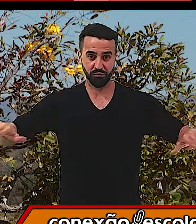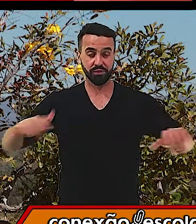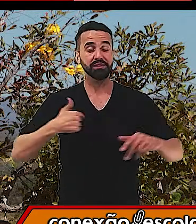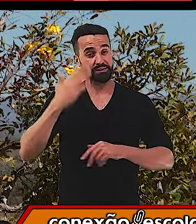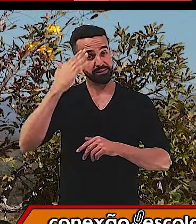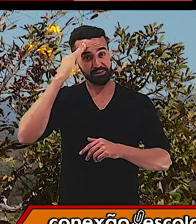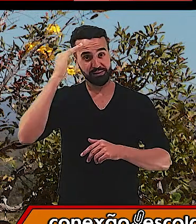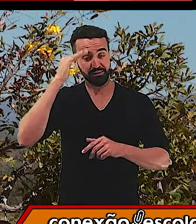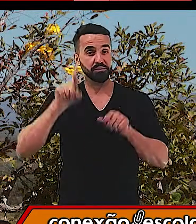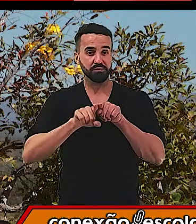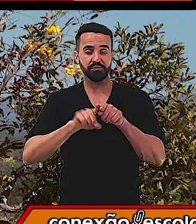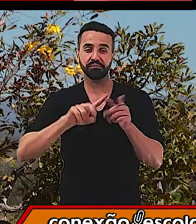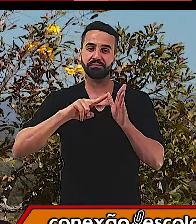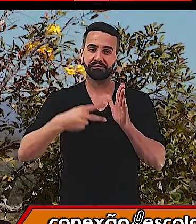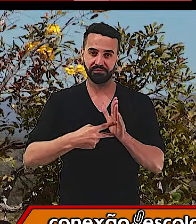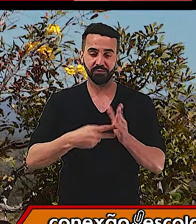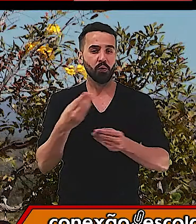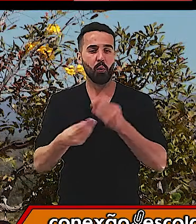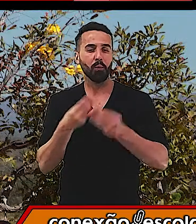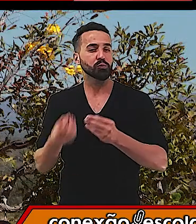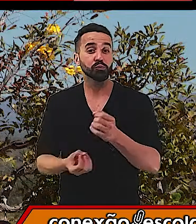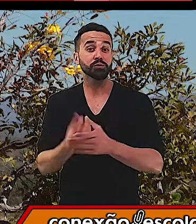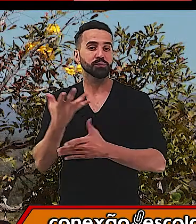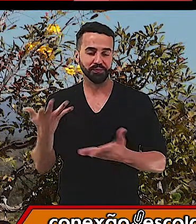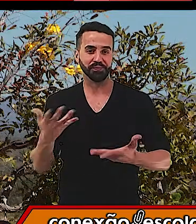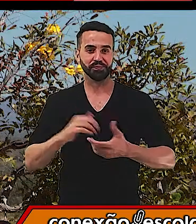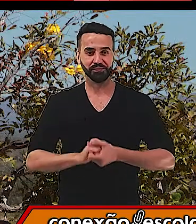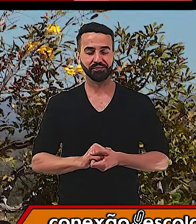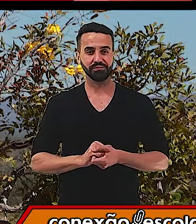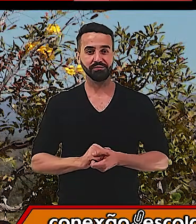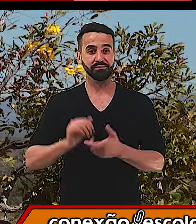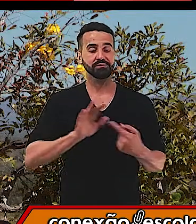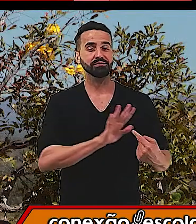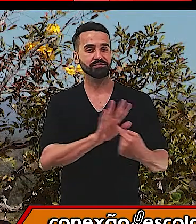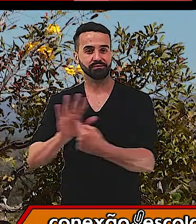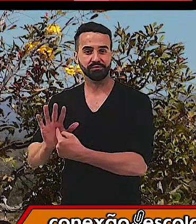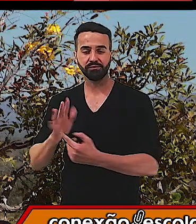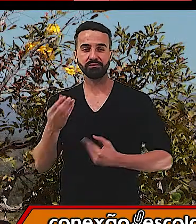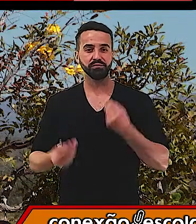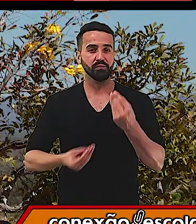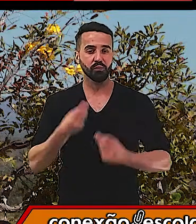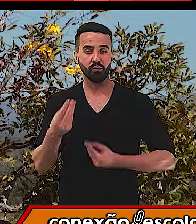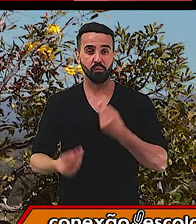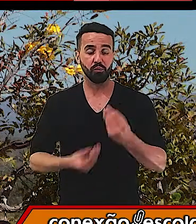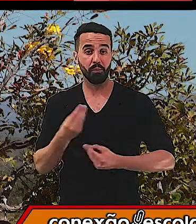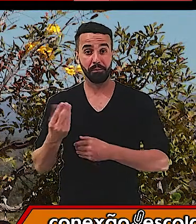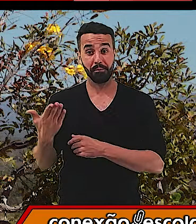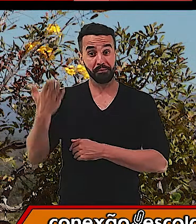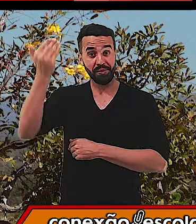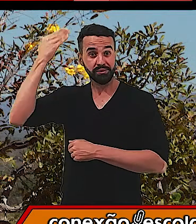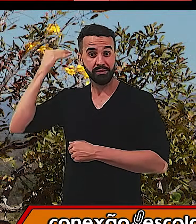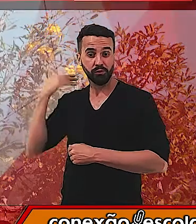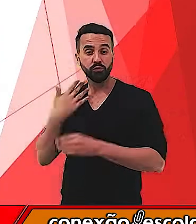que eles surgiram. Tudo bem? Agora eu vou apresentar aqui para vocês como surgem, os surgiram, né? Os